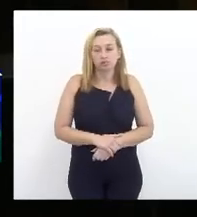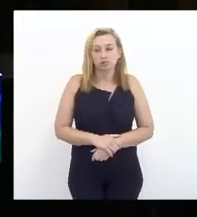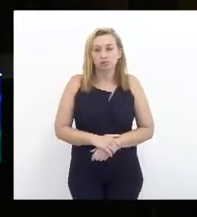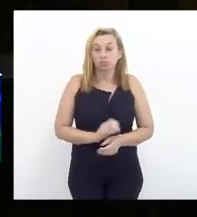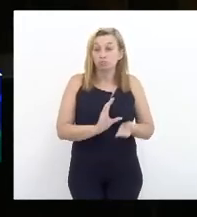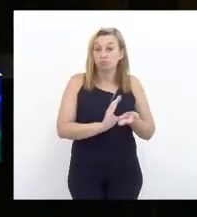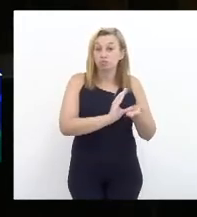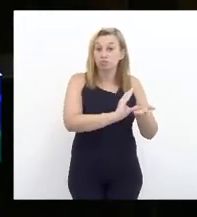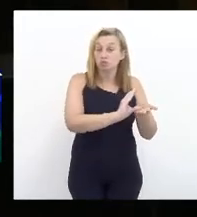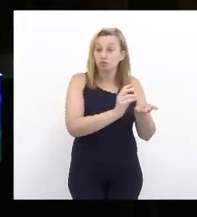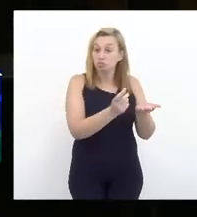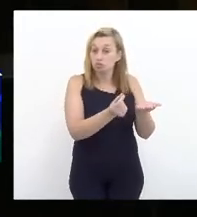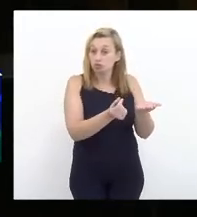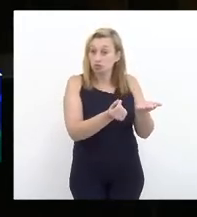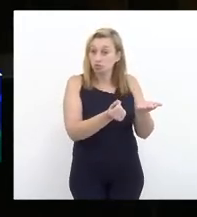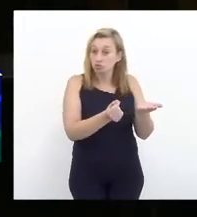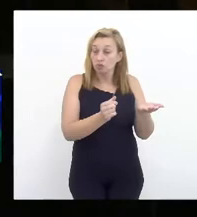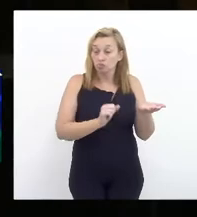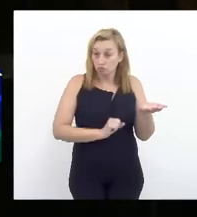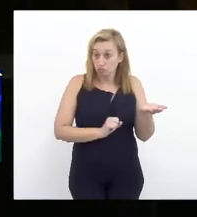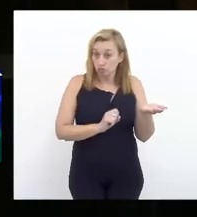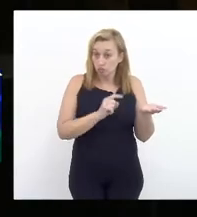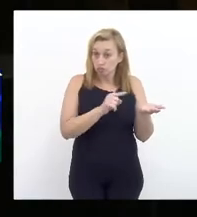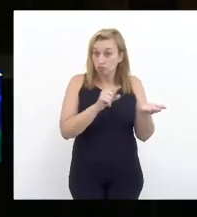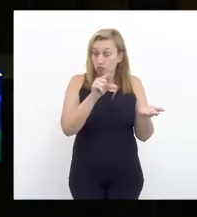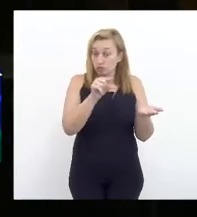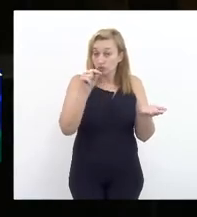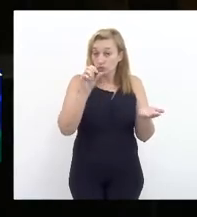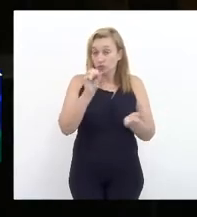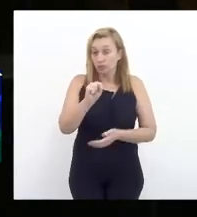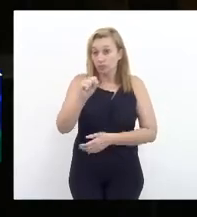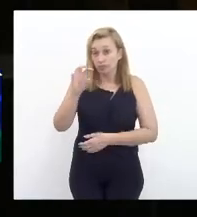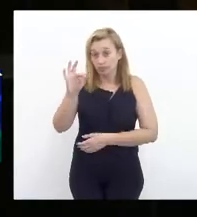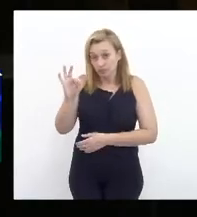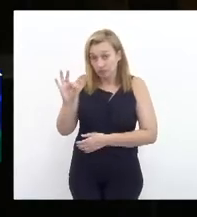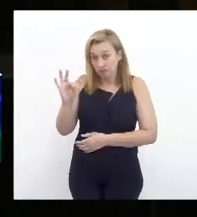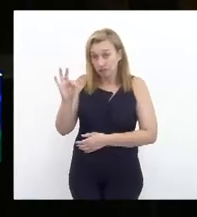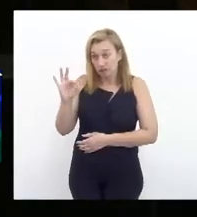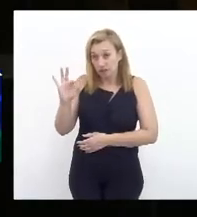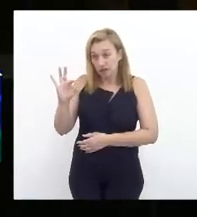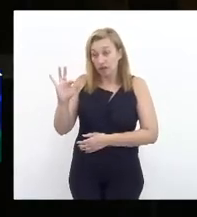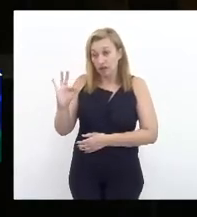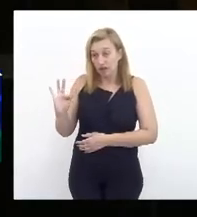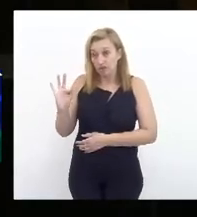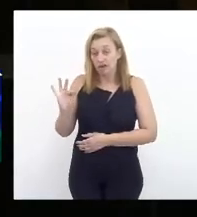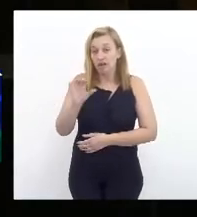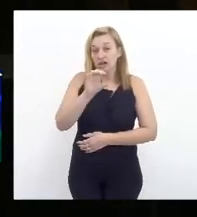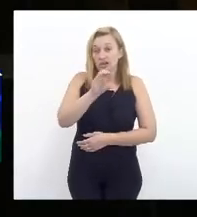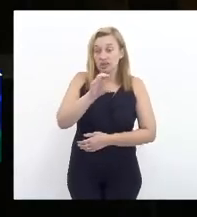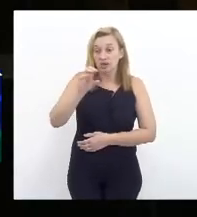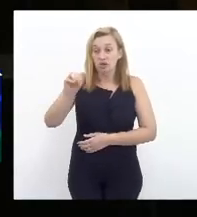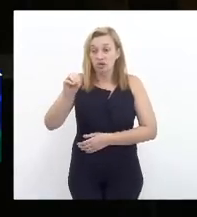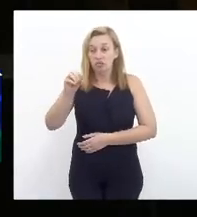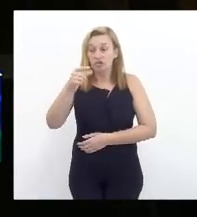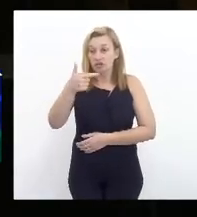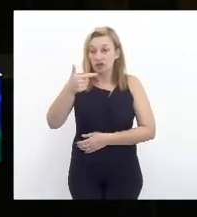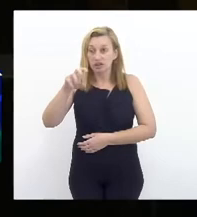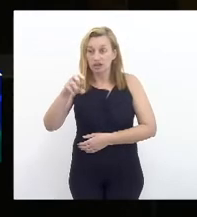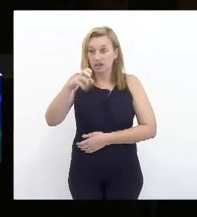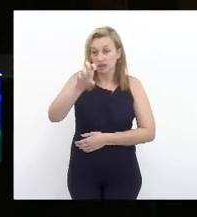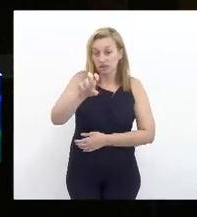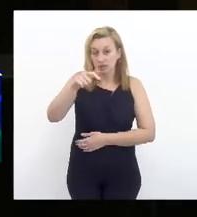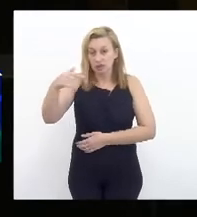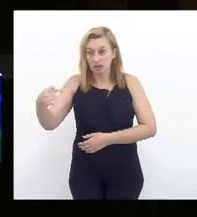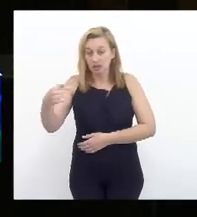recursos que foram oriundos da decisão do STF na CO 2757, que